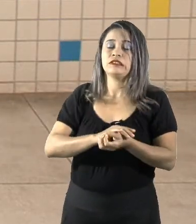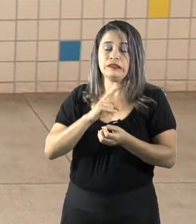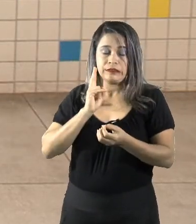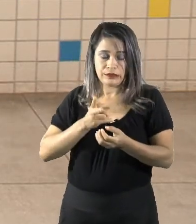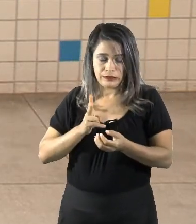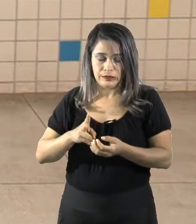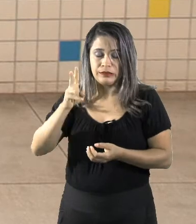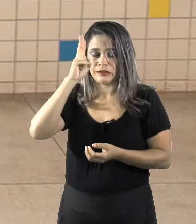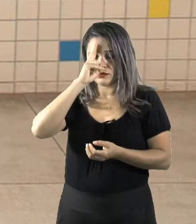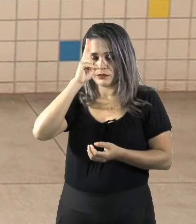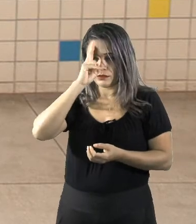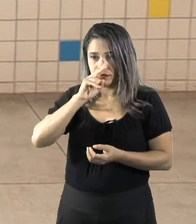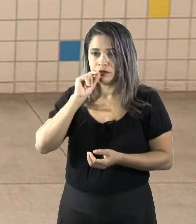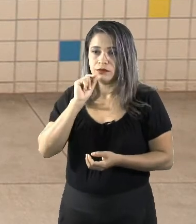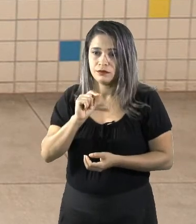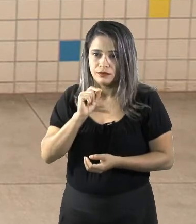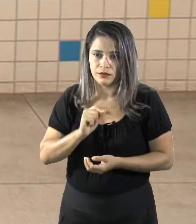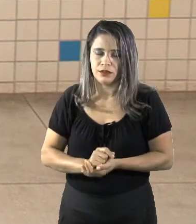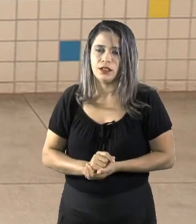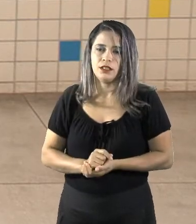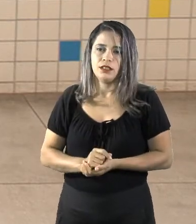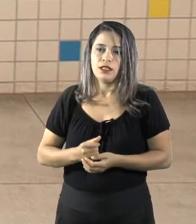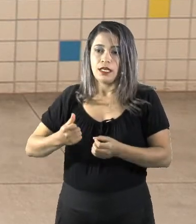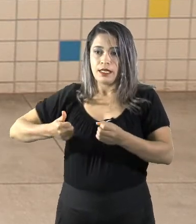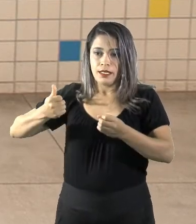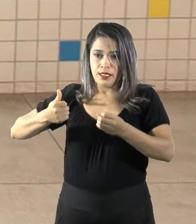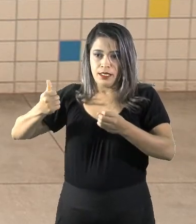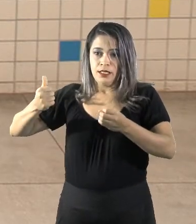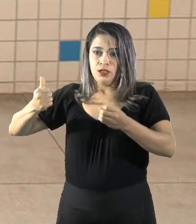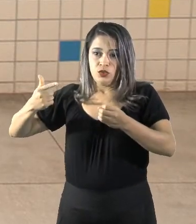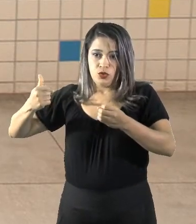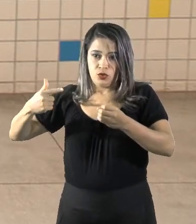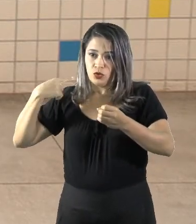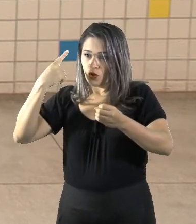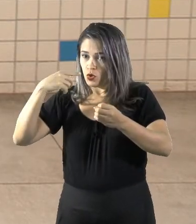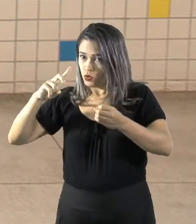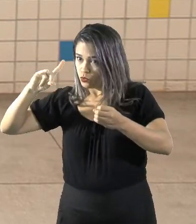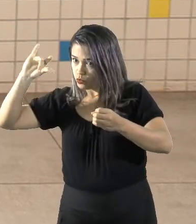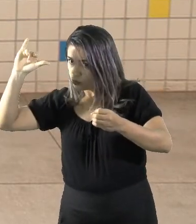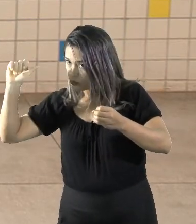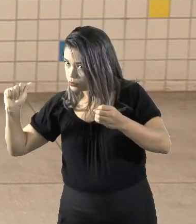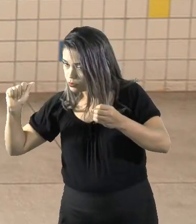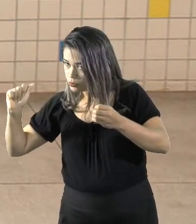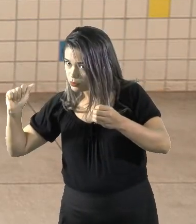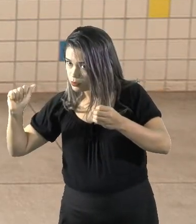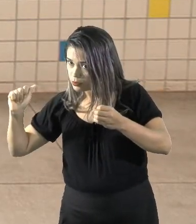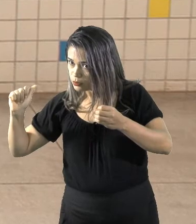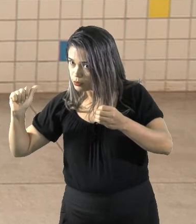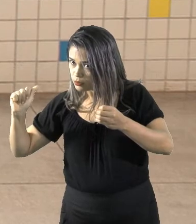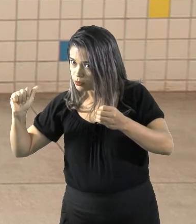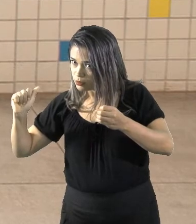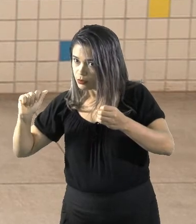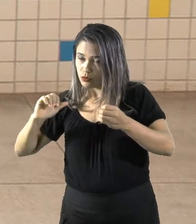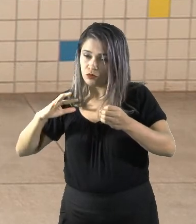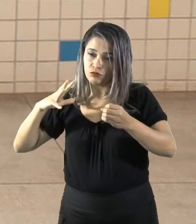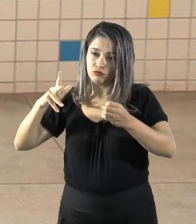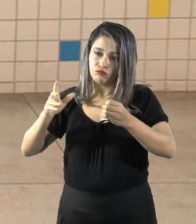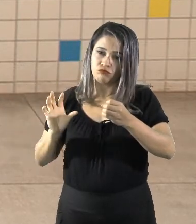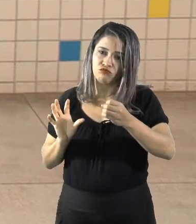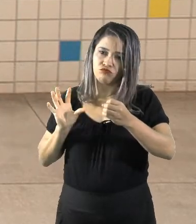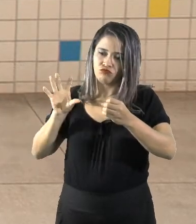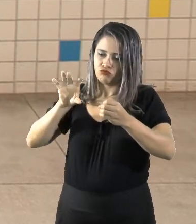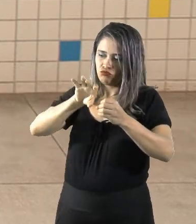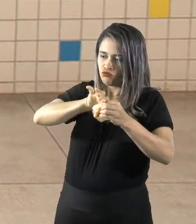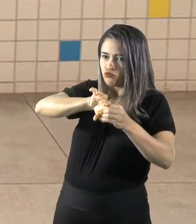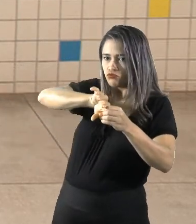que as primeiras 12 horas do dia, todo o nosso continente está virado